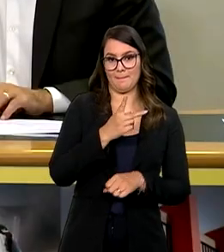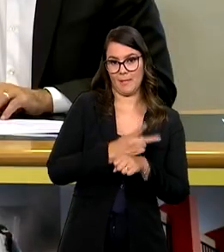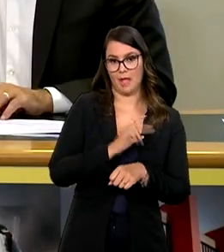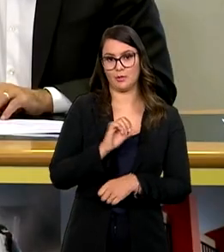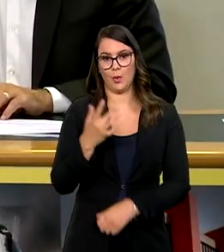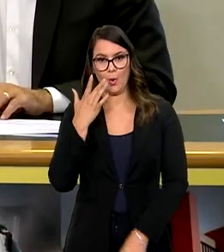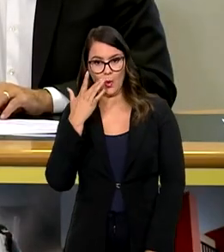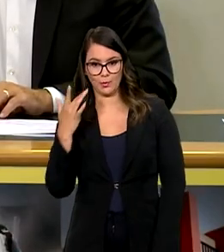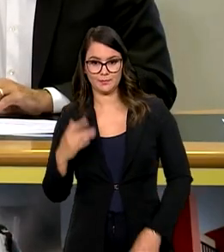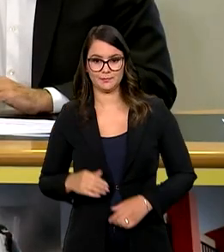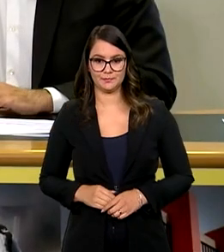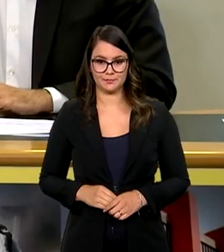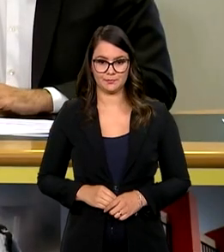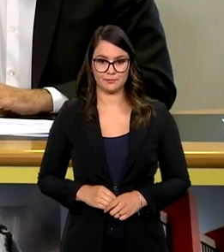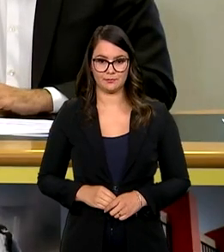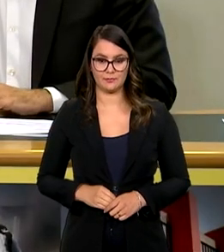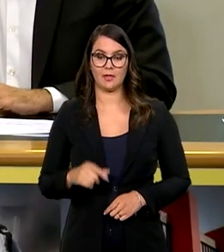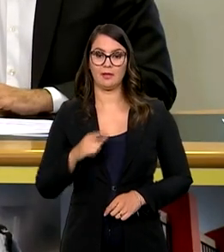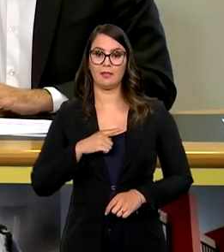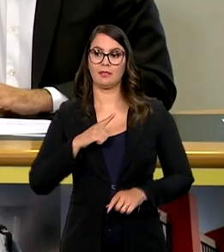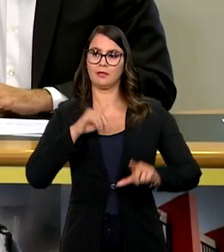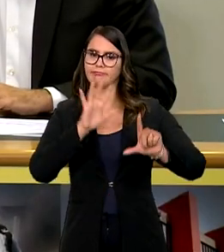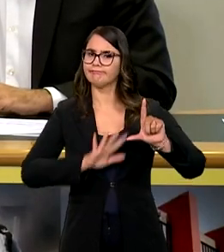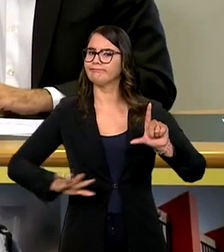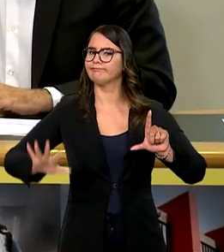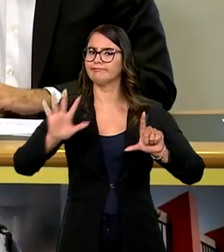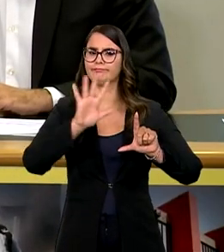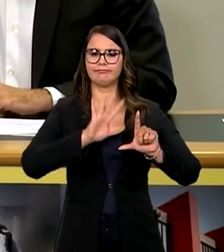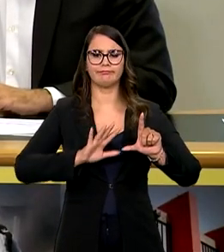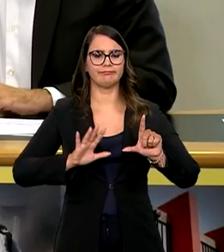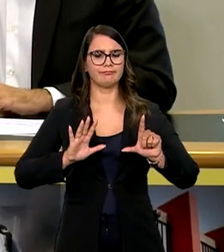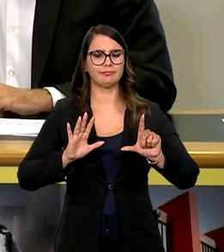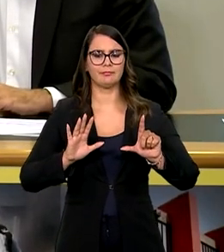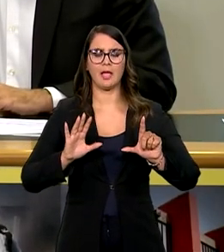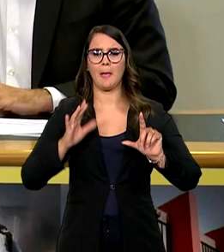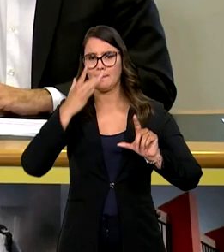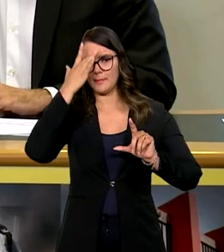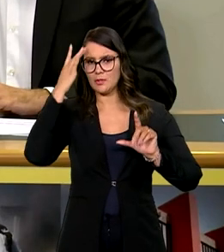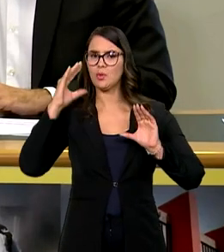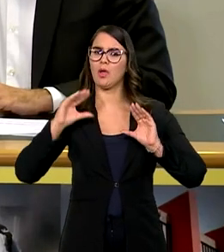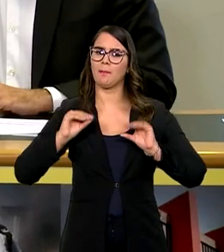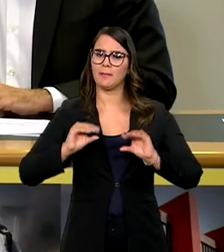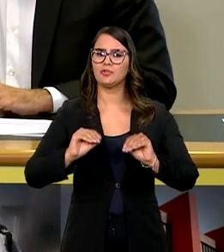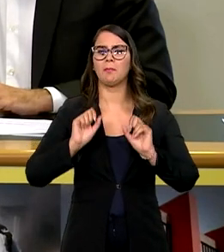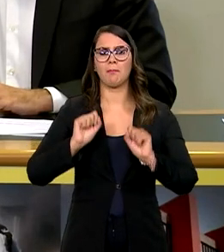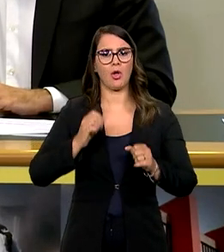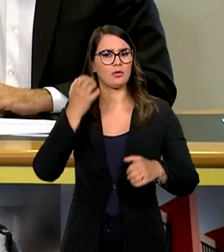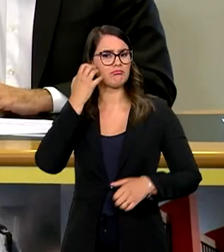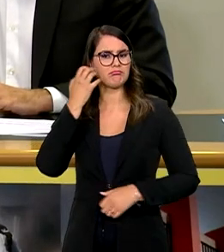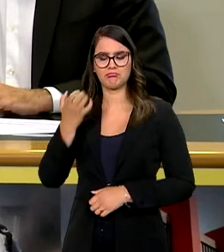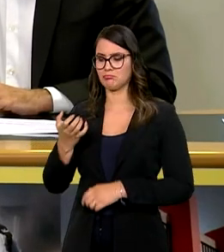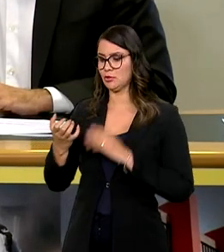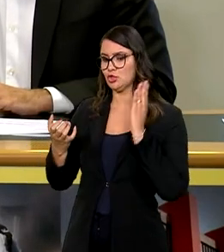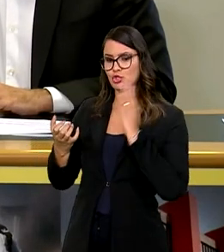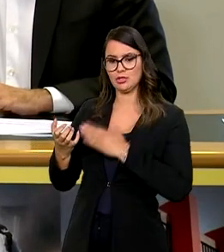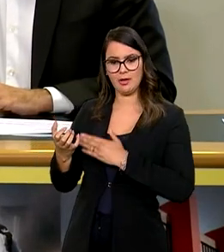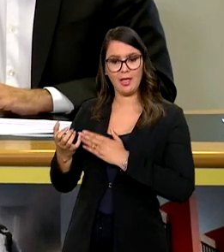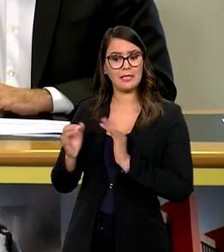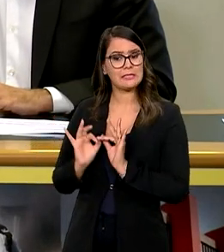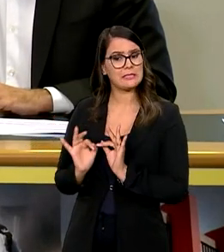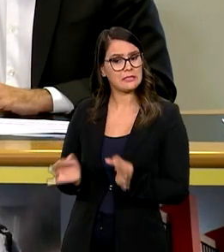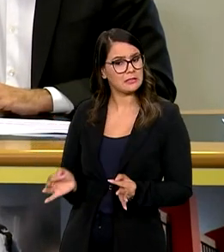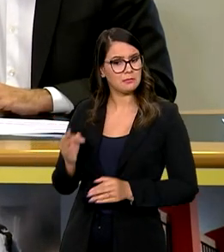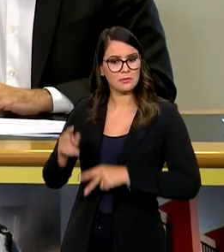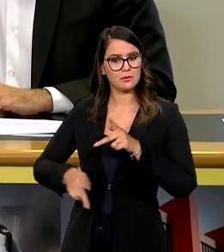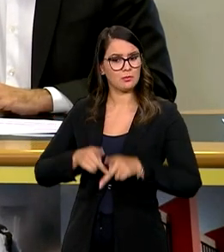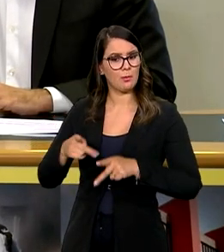A gente fez uma plataforma bastante amigável que as pessoas podem acessar diretamente do celular, então é simples para